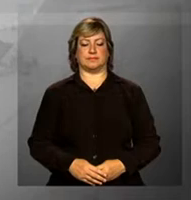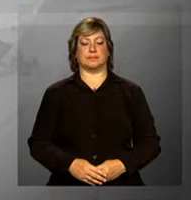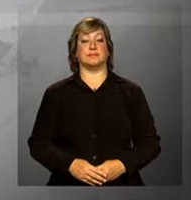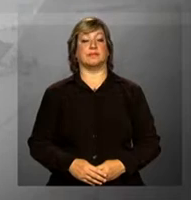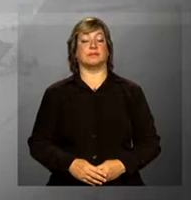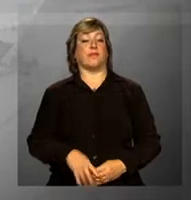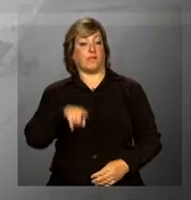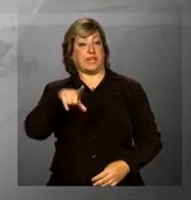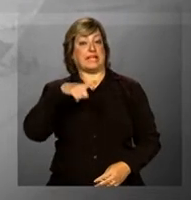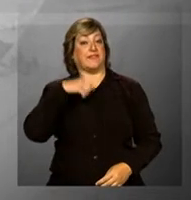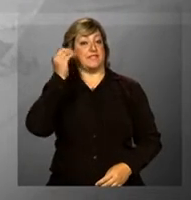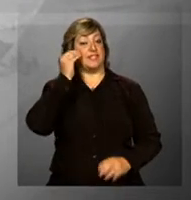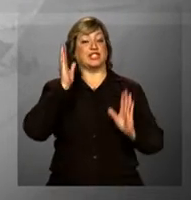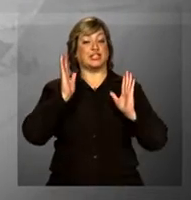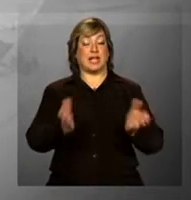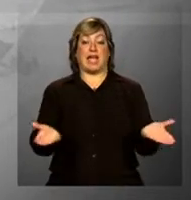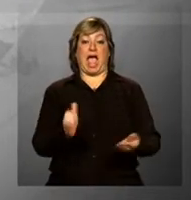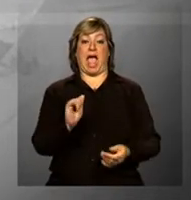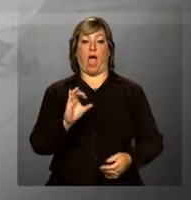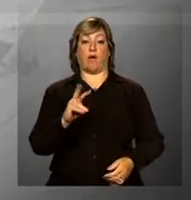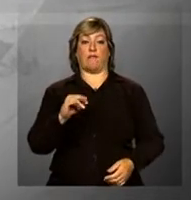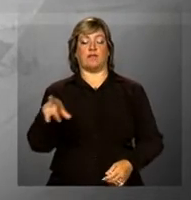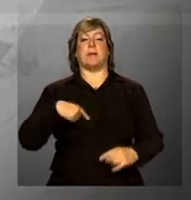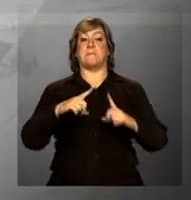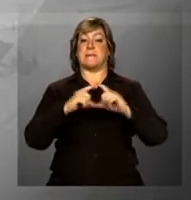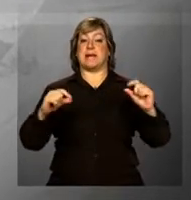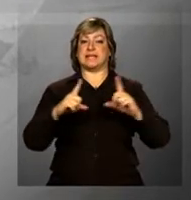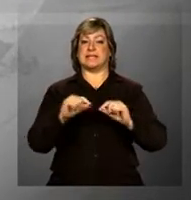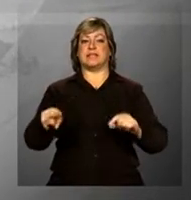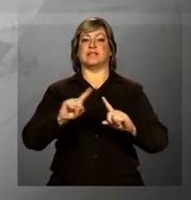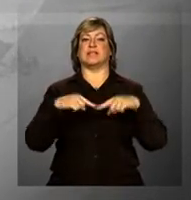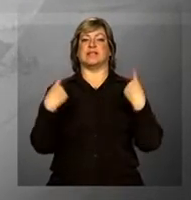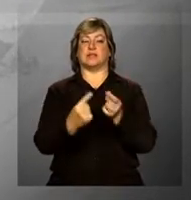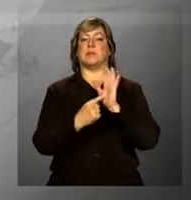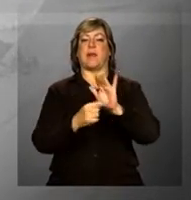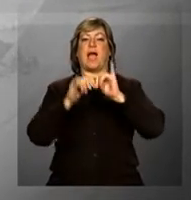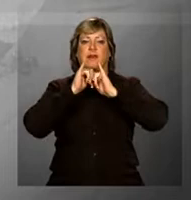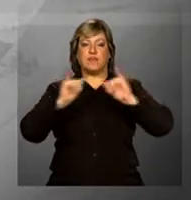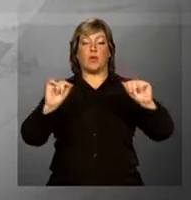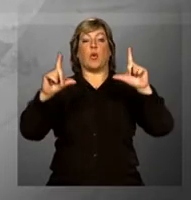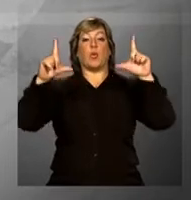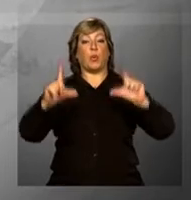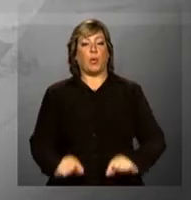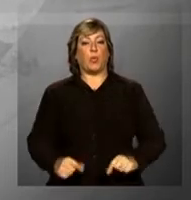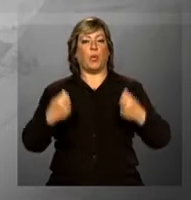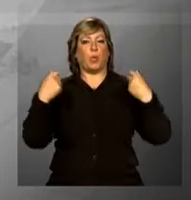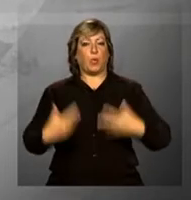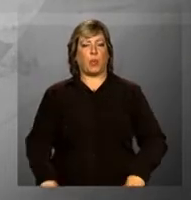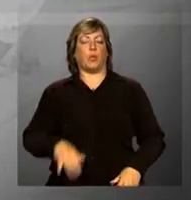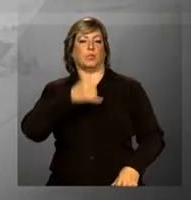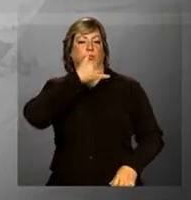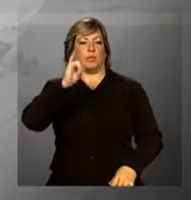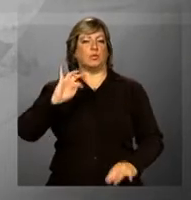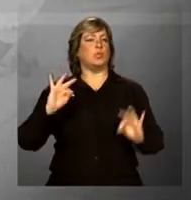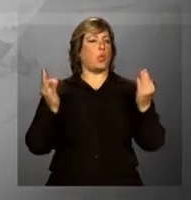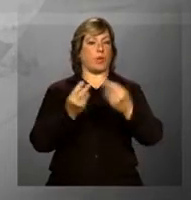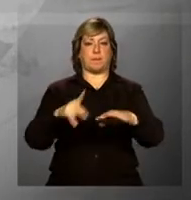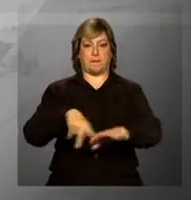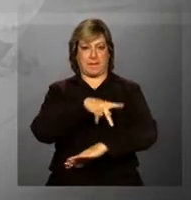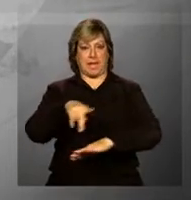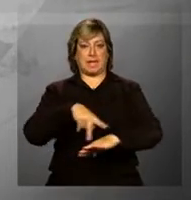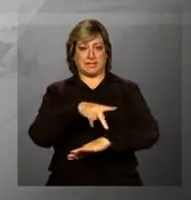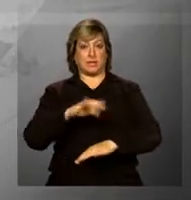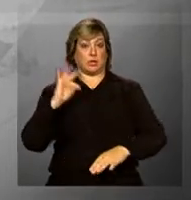Você acompanhou ao vivo de Brasília a cerimônia de anúncio da redução no custo da energia elétrica em todo o país.